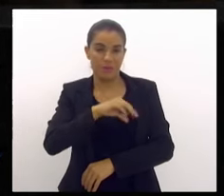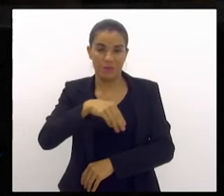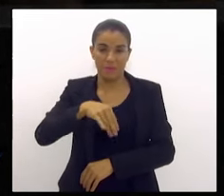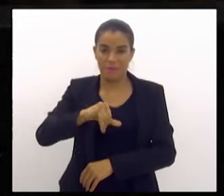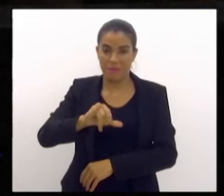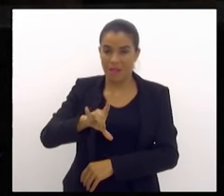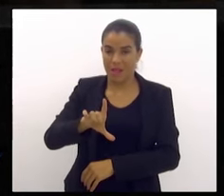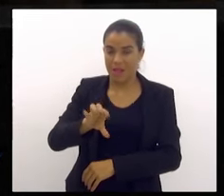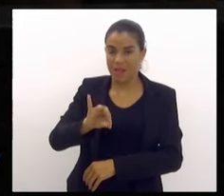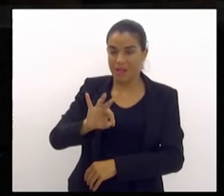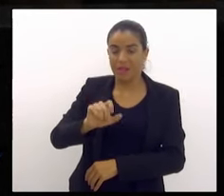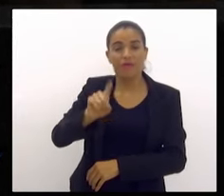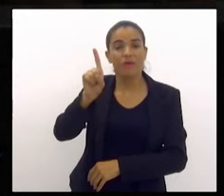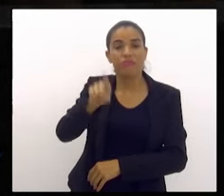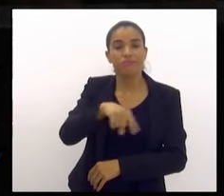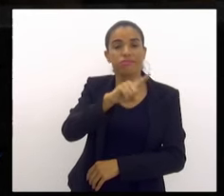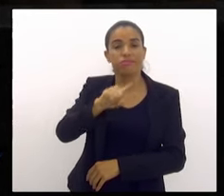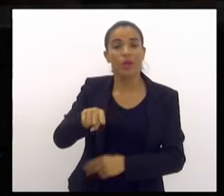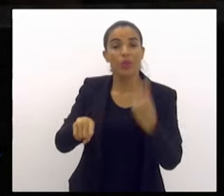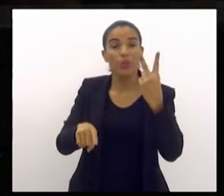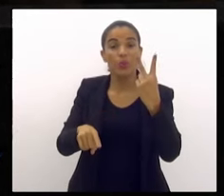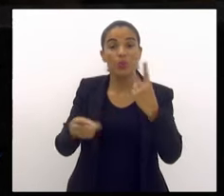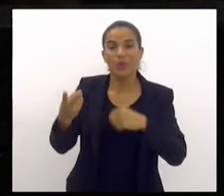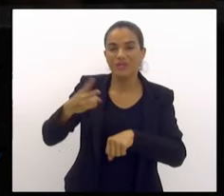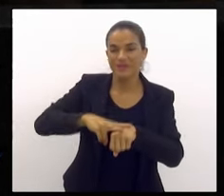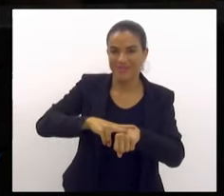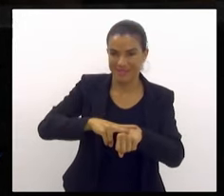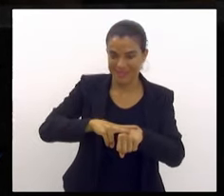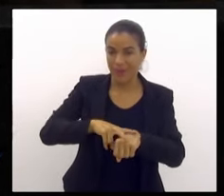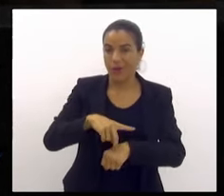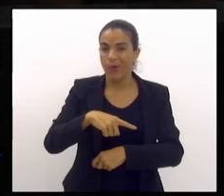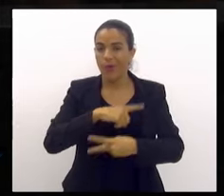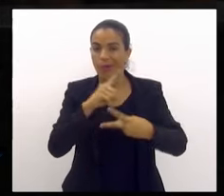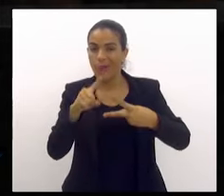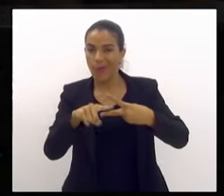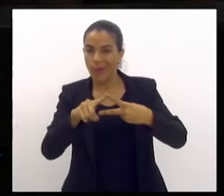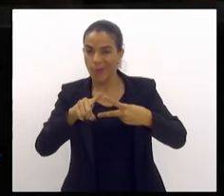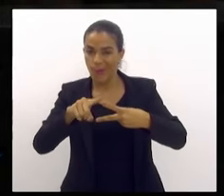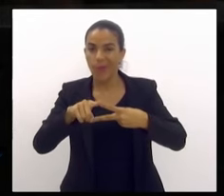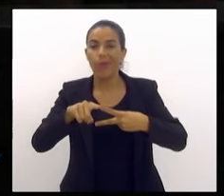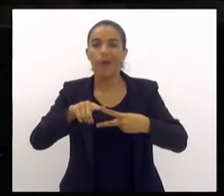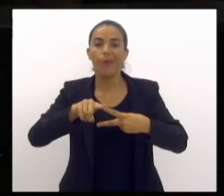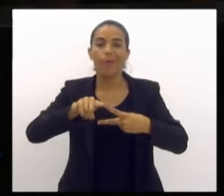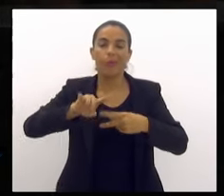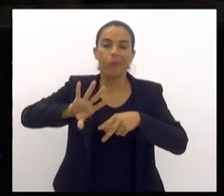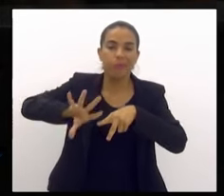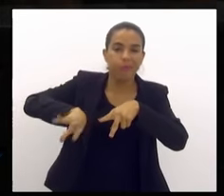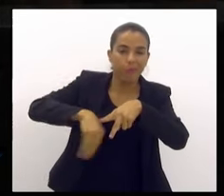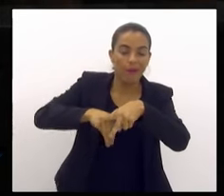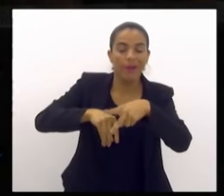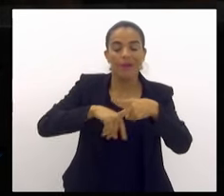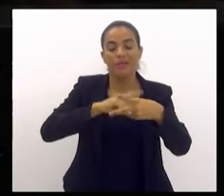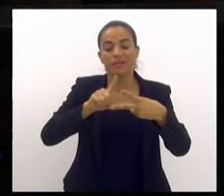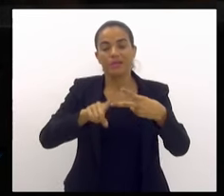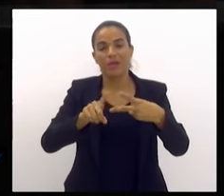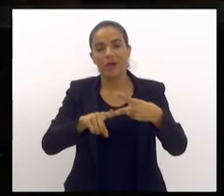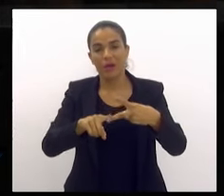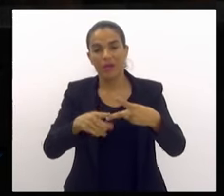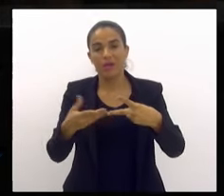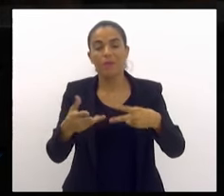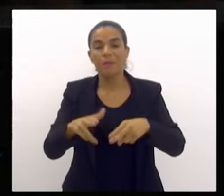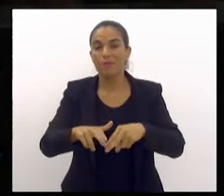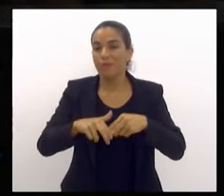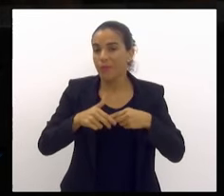anulado, por duas vezes. Uma por fraudes no concurso e agora recentemente,